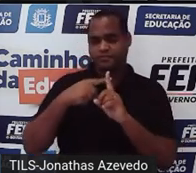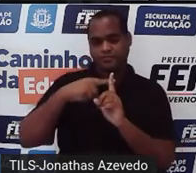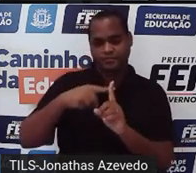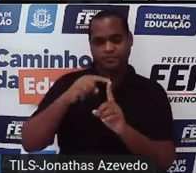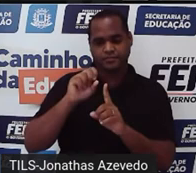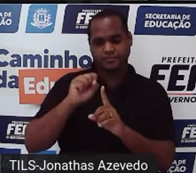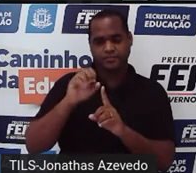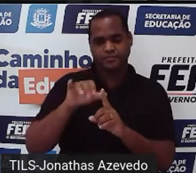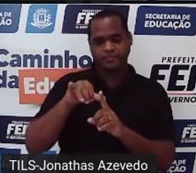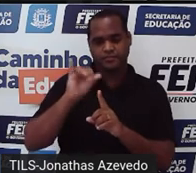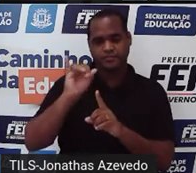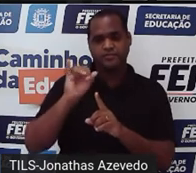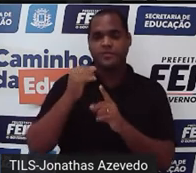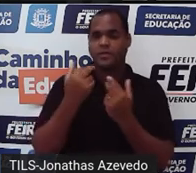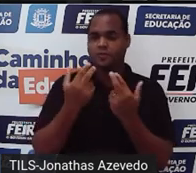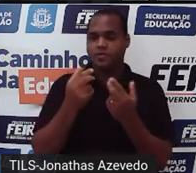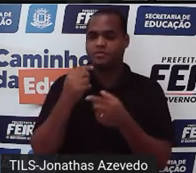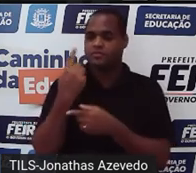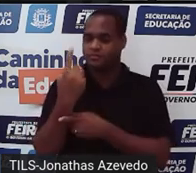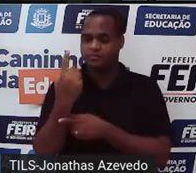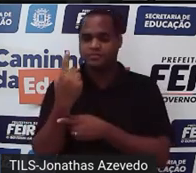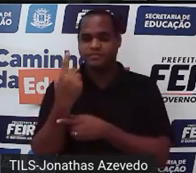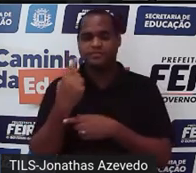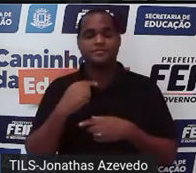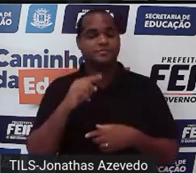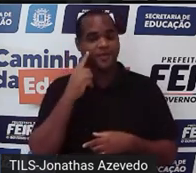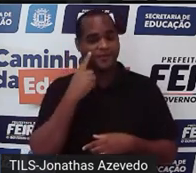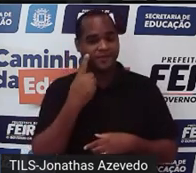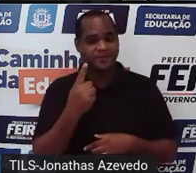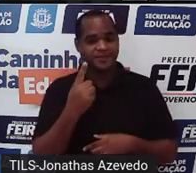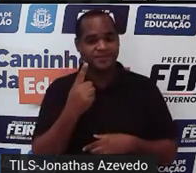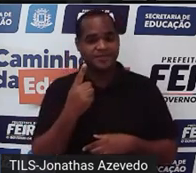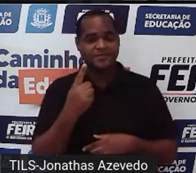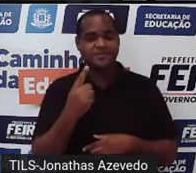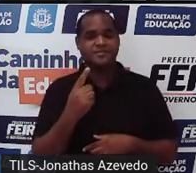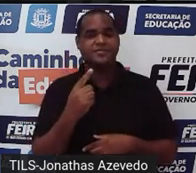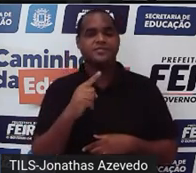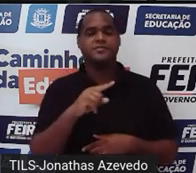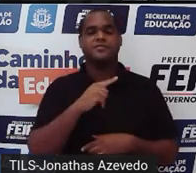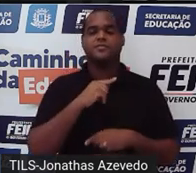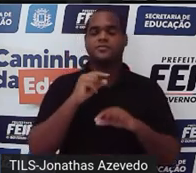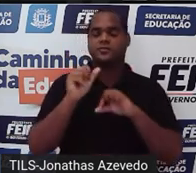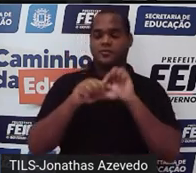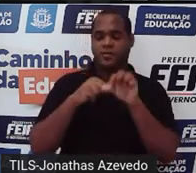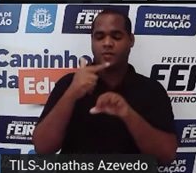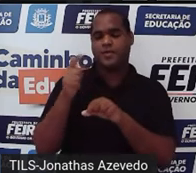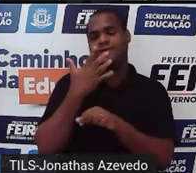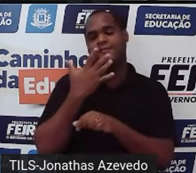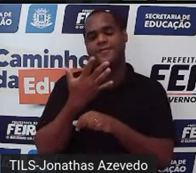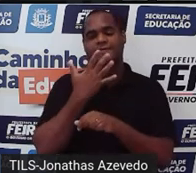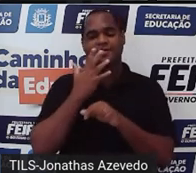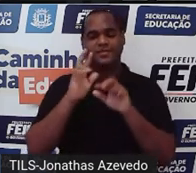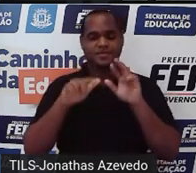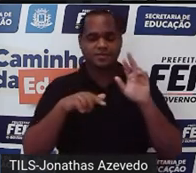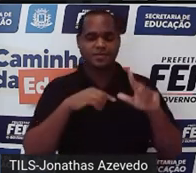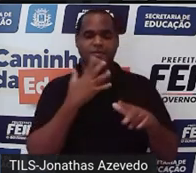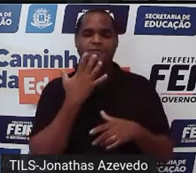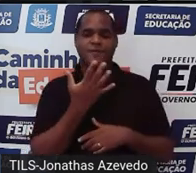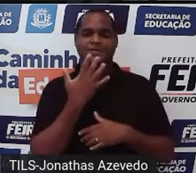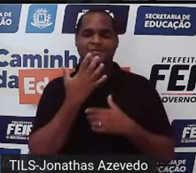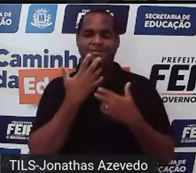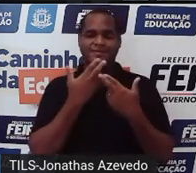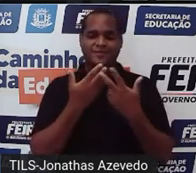8y igual a 1 tá aí a reta vamos mudar aqui de cor botar uma cor mais colorida